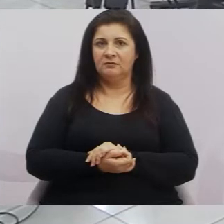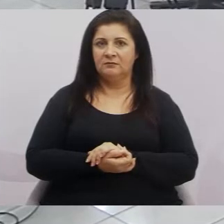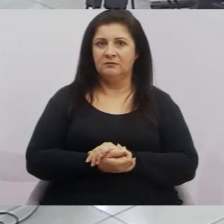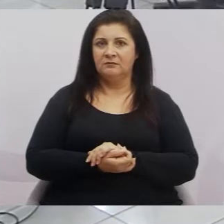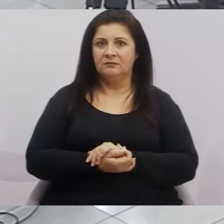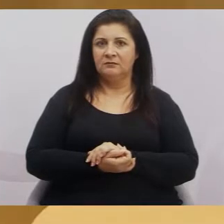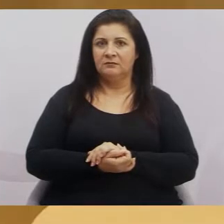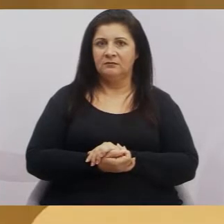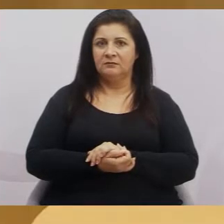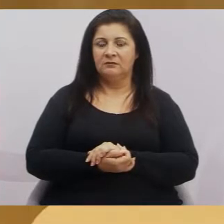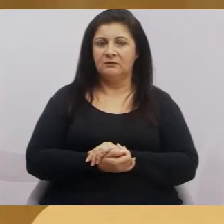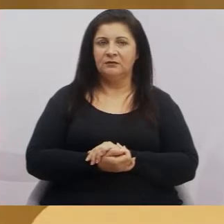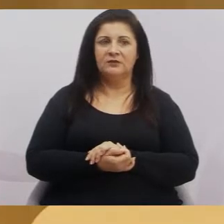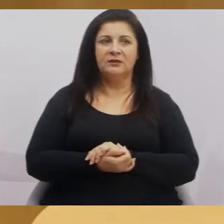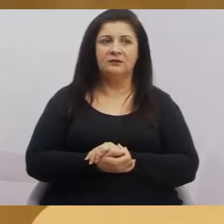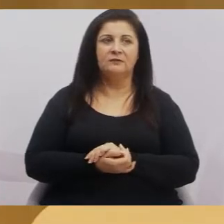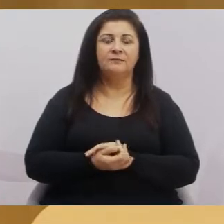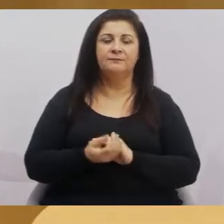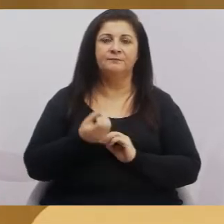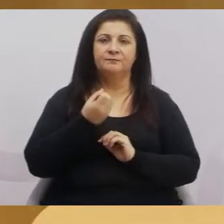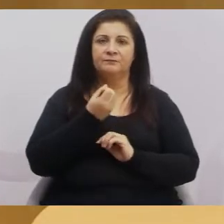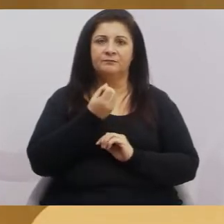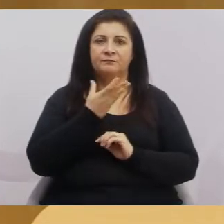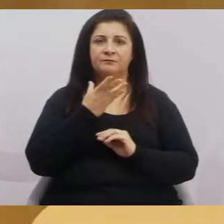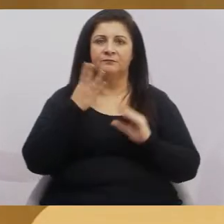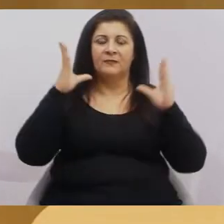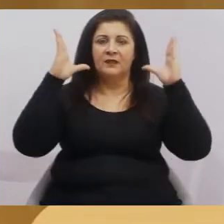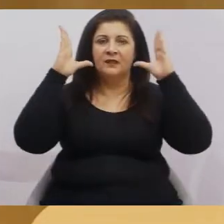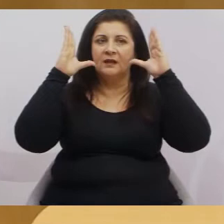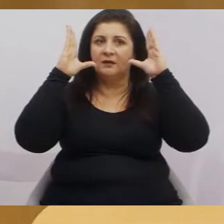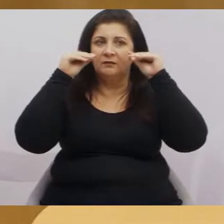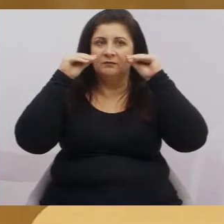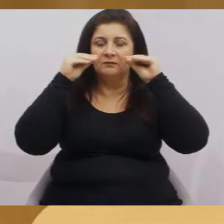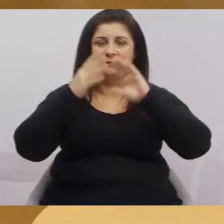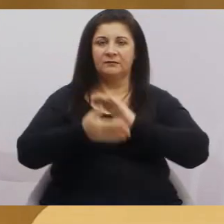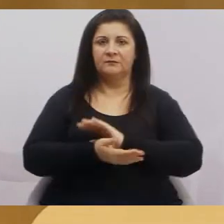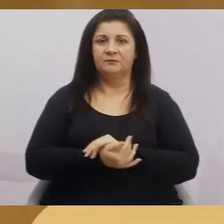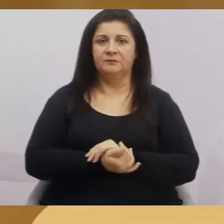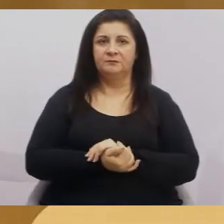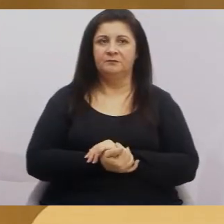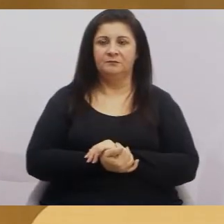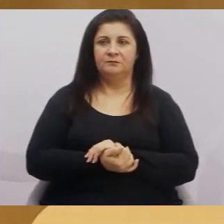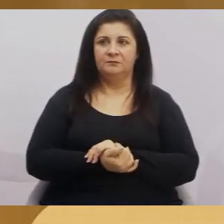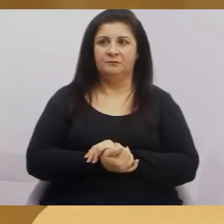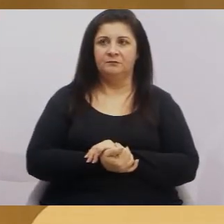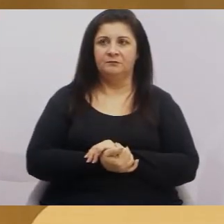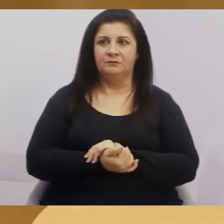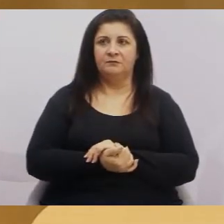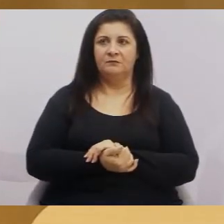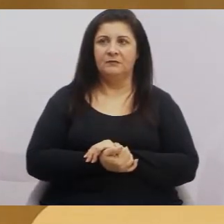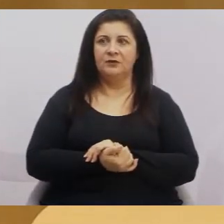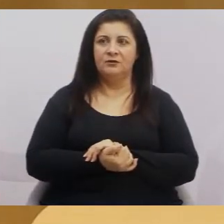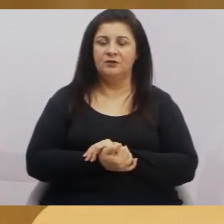Boa noite a todos. Bom, sobre esse projeto que nós vamos mudar hoje,